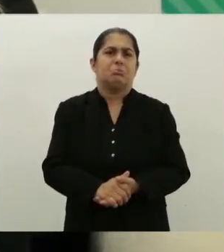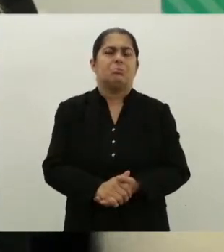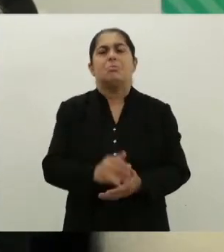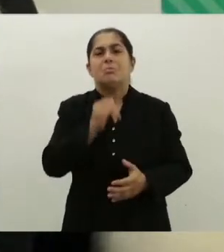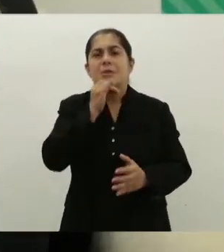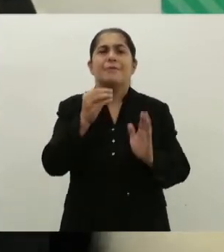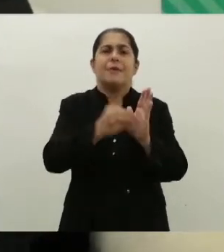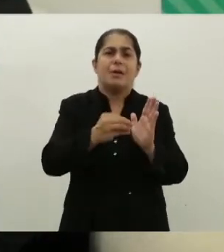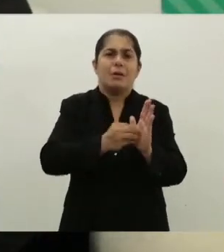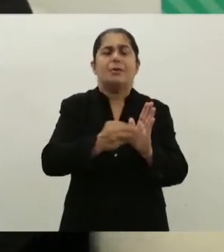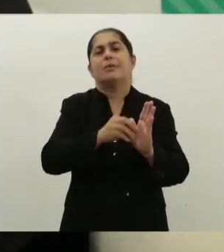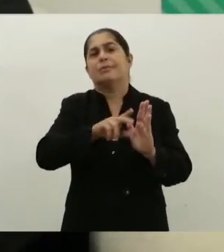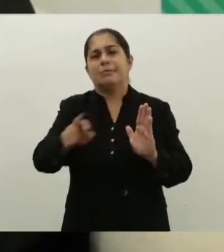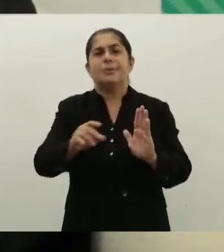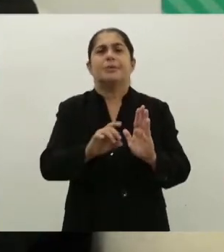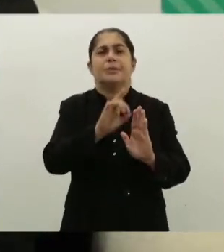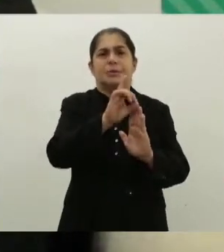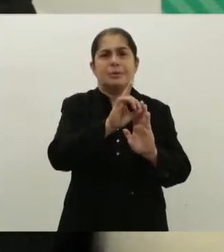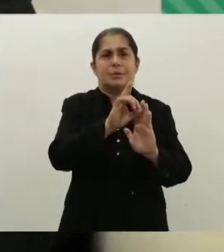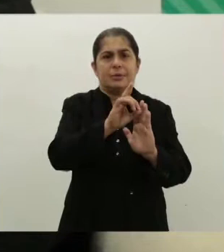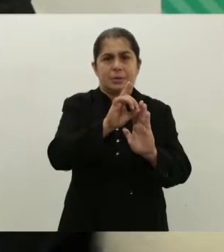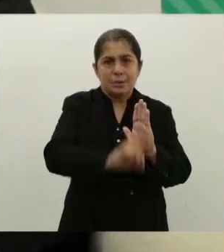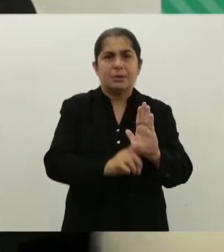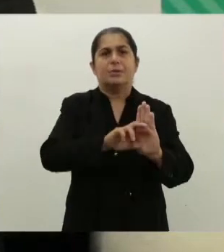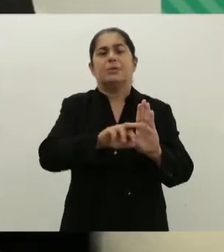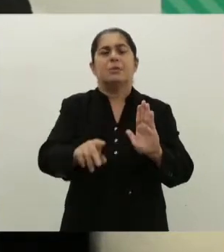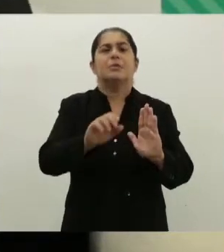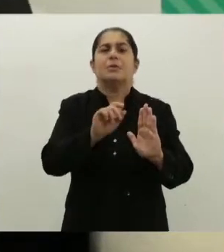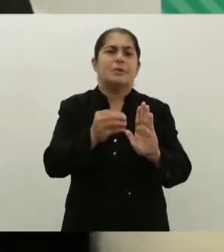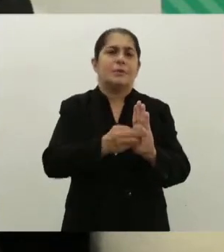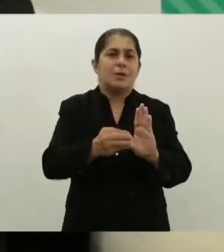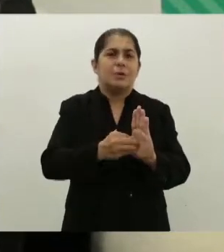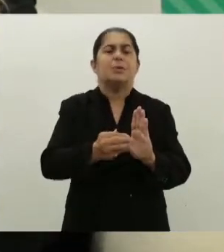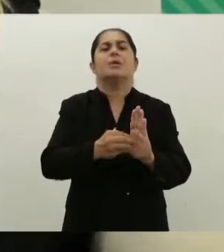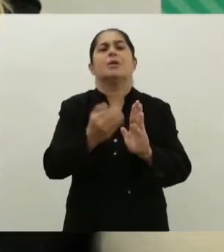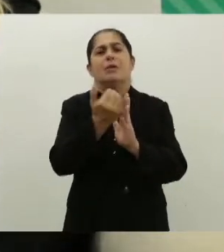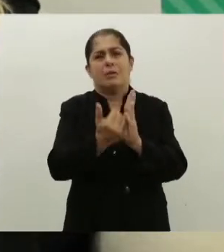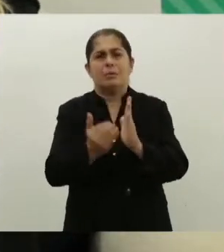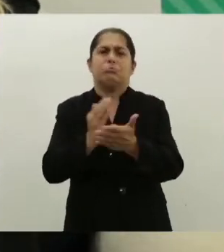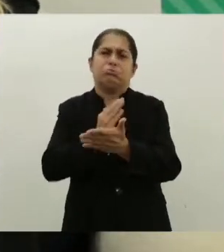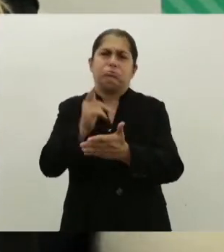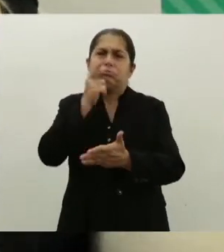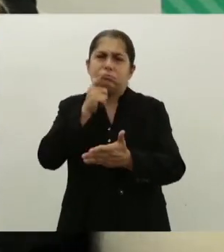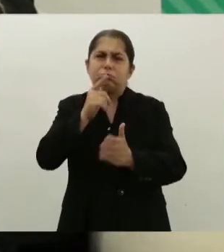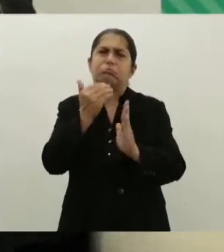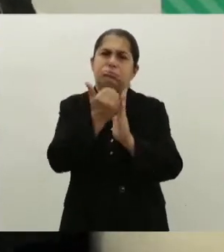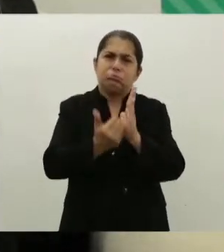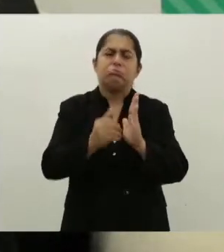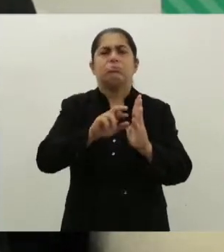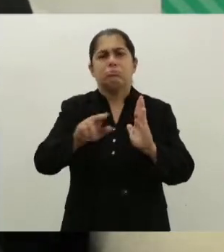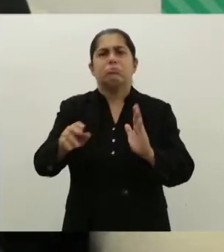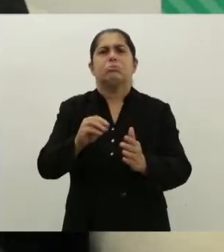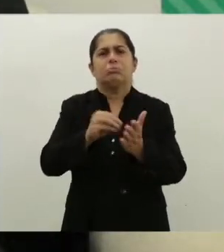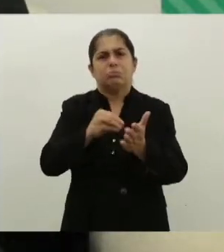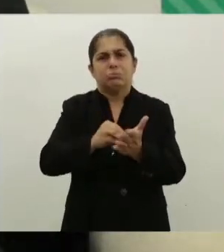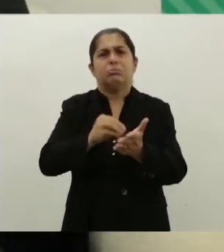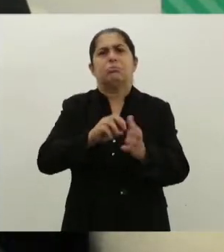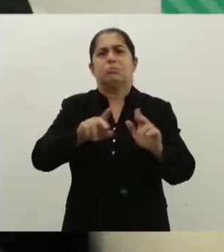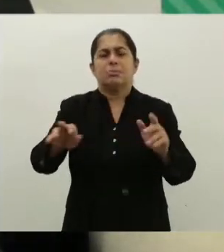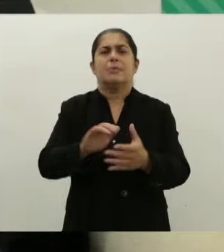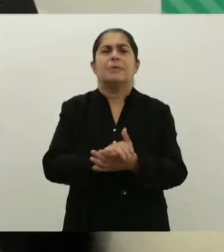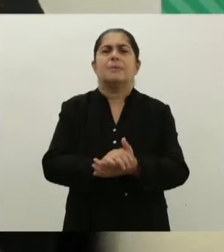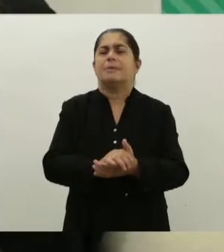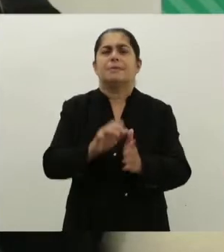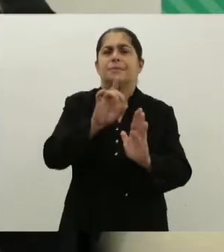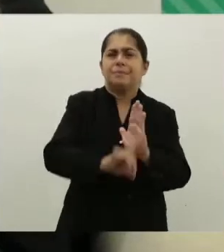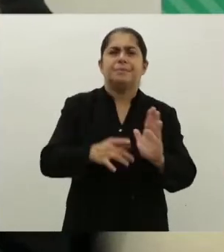incompleta. Não estão totalmente. Não podemos dizer que não houveram conquistas, mas, ao mesmo tempo, há muito que ser feito.